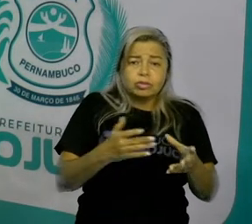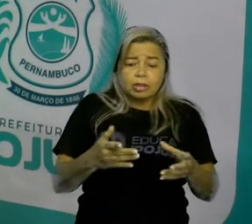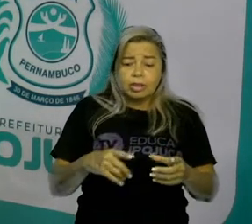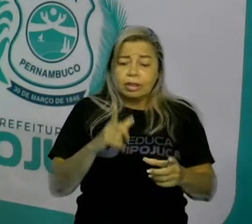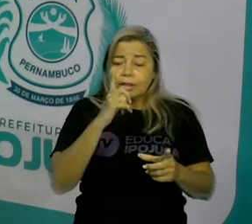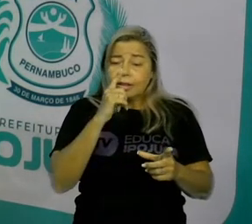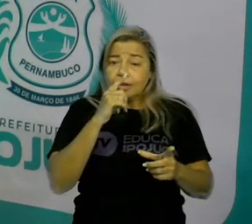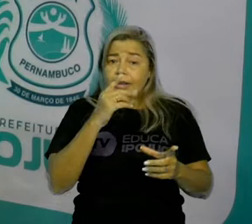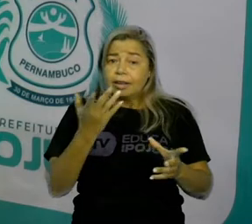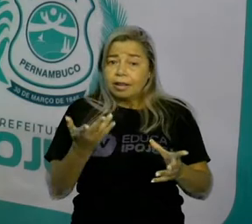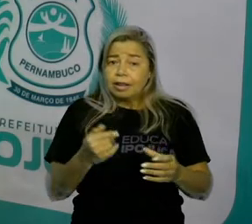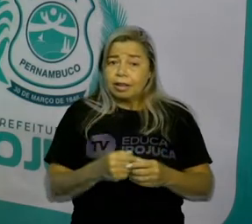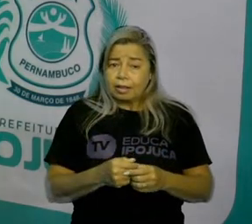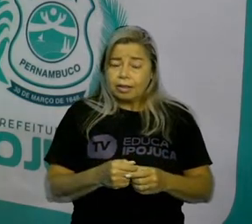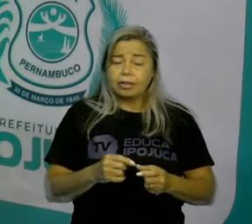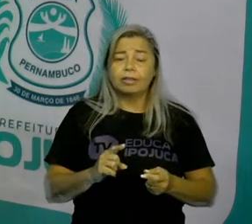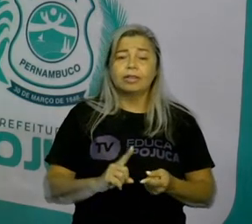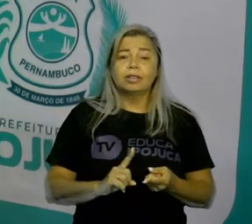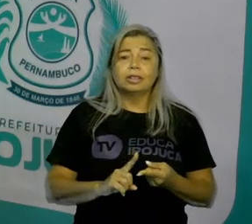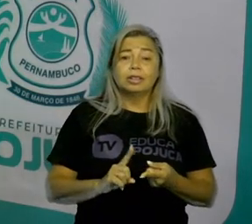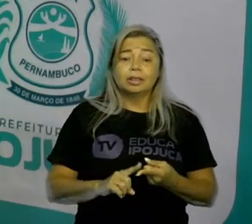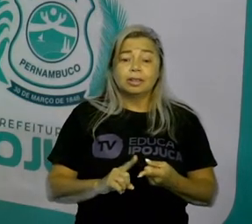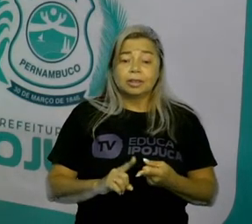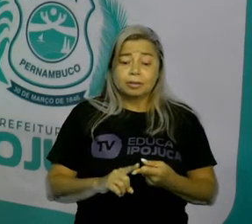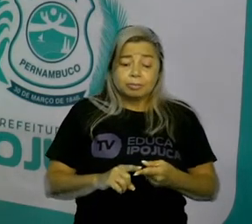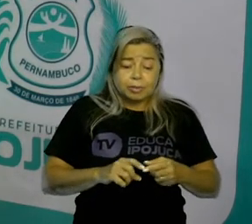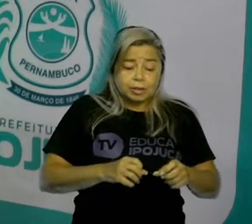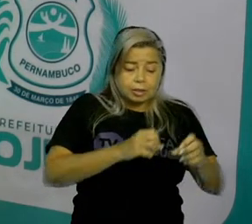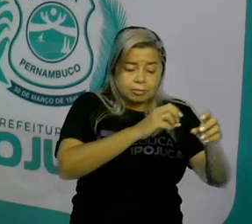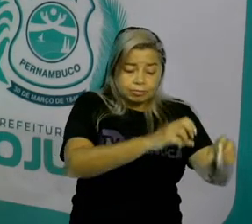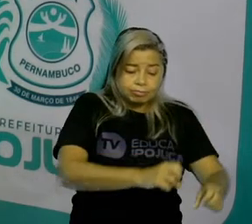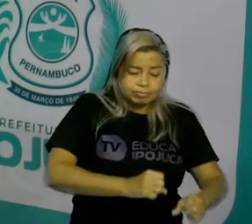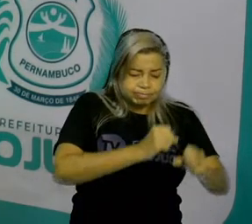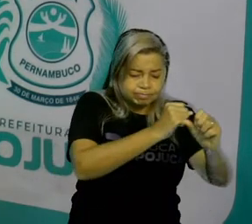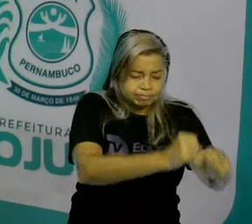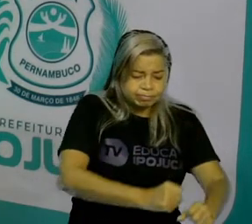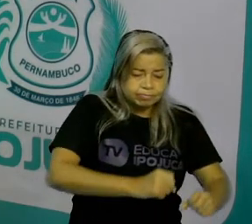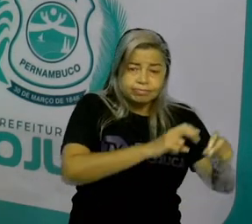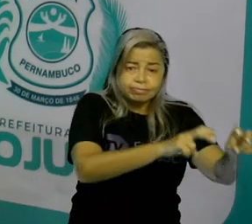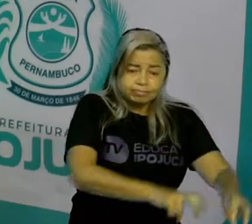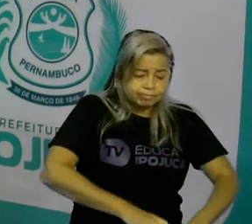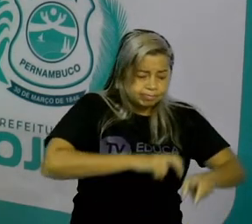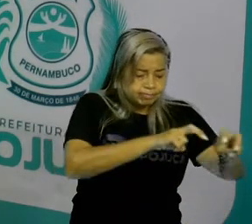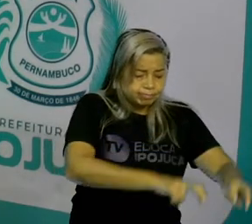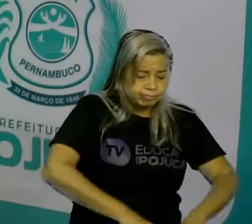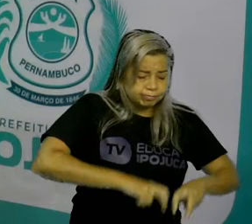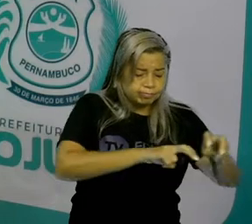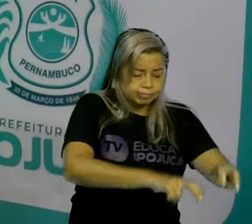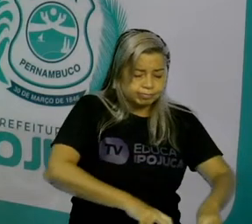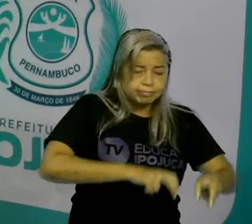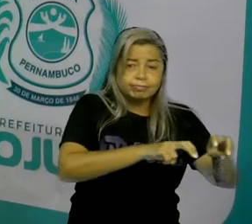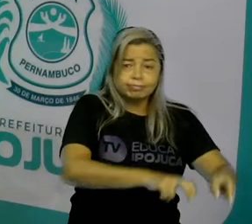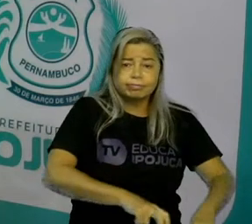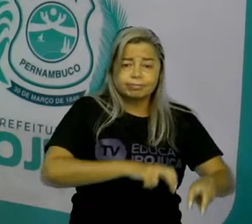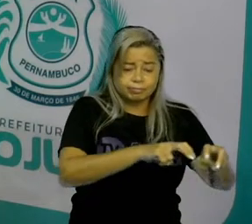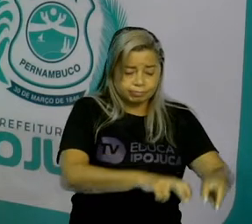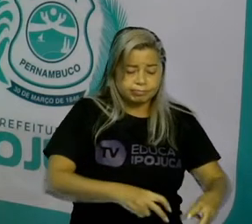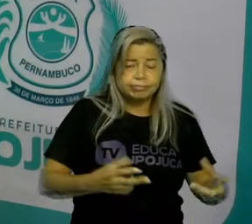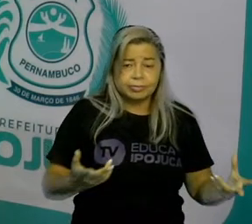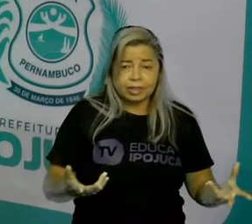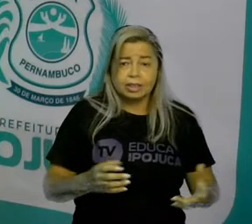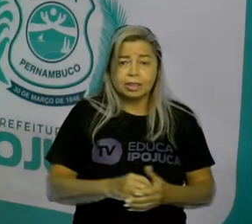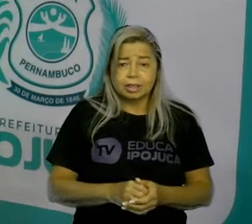técnicas agrícolas. Quando ele começa a cavar a terra com algum objeto, produzir ferramentas que vão